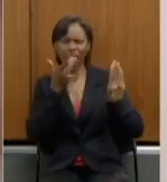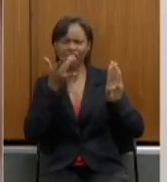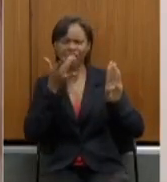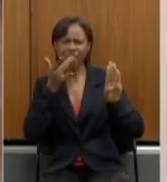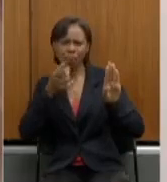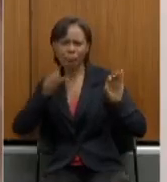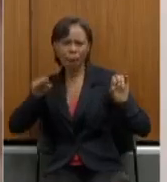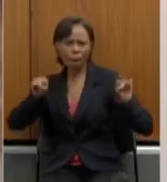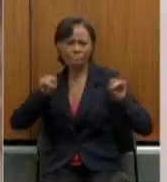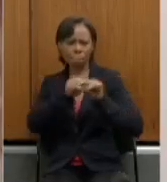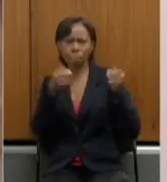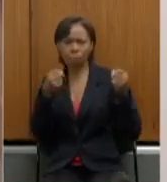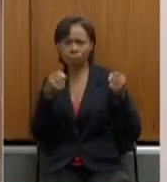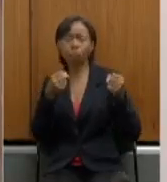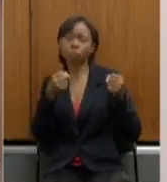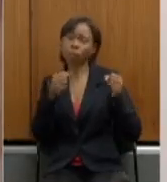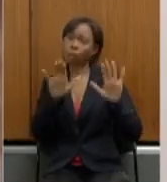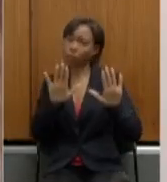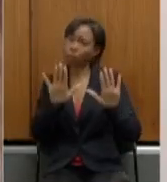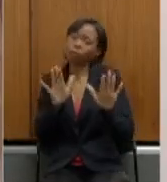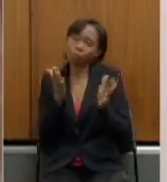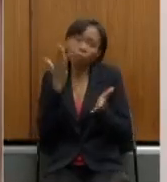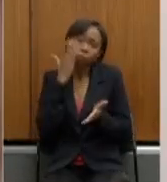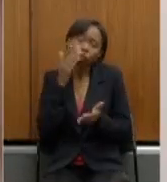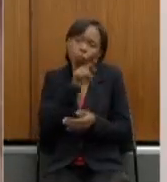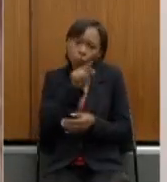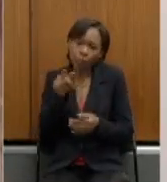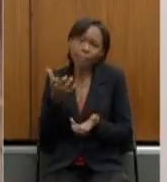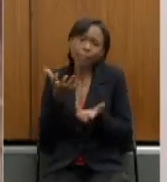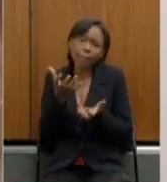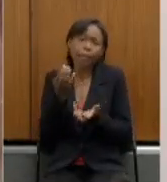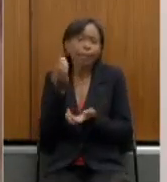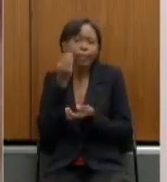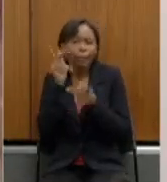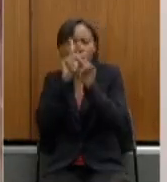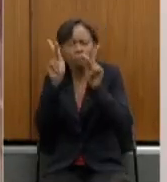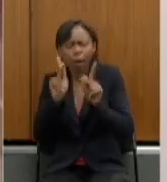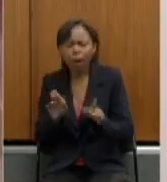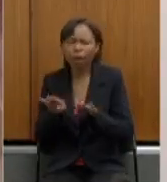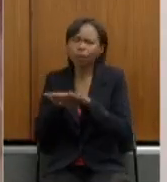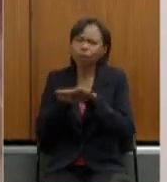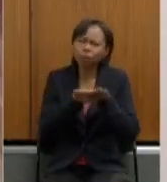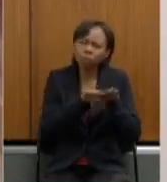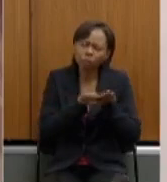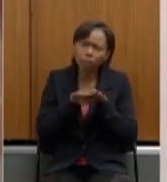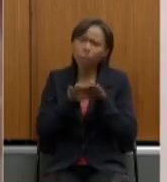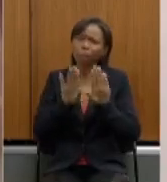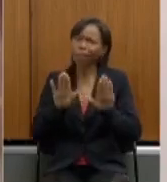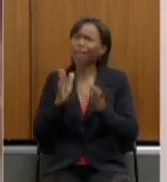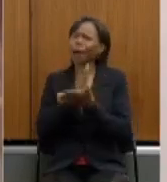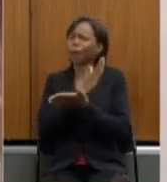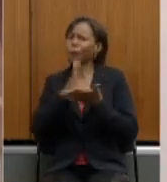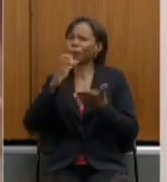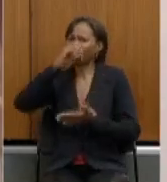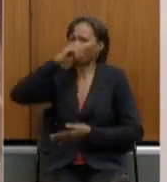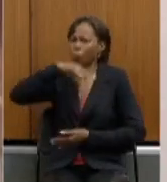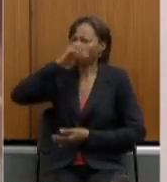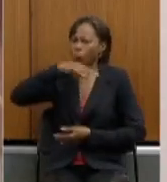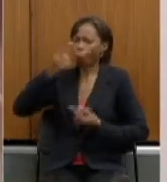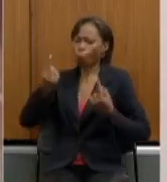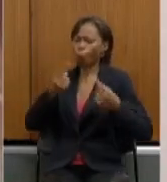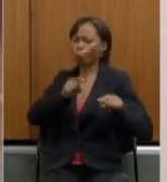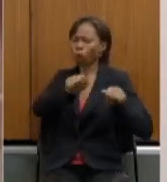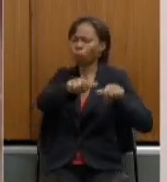tentou fazer mas sempre tem aqueles que querem usar violência contra o plenário e nesta violência contra o plenário